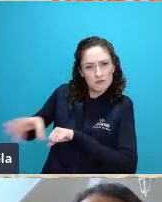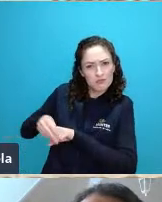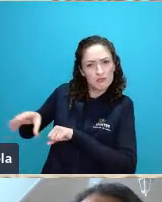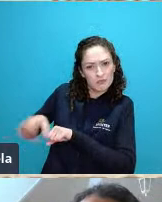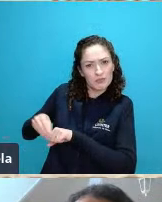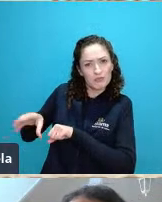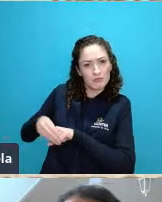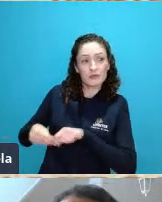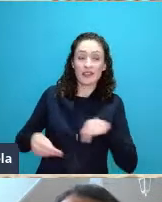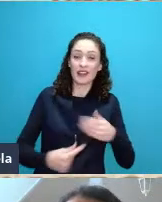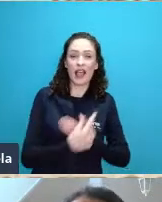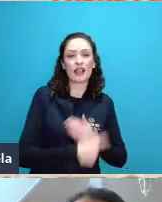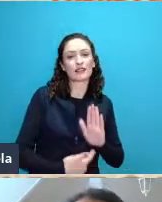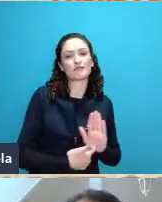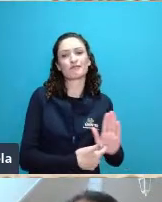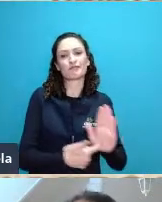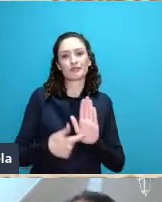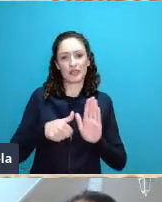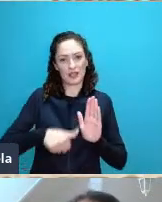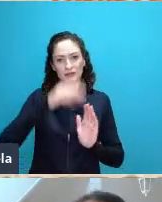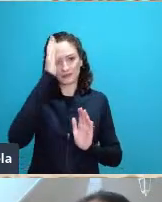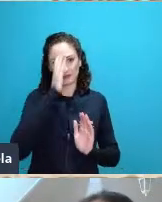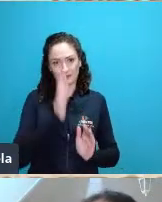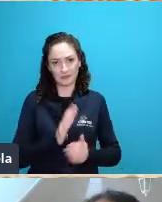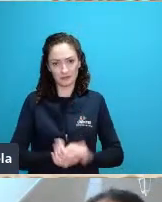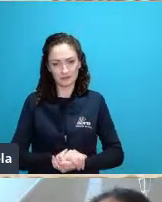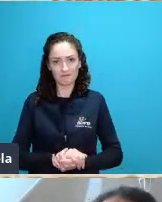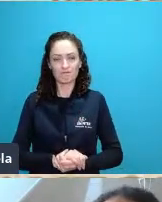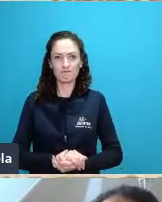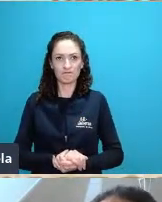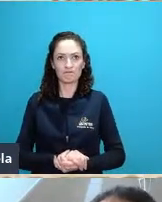eu coloquei aqui também essa